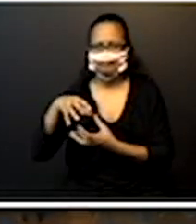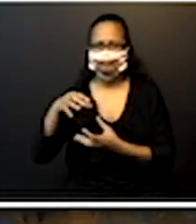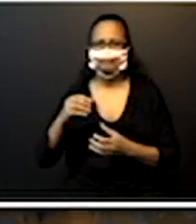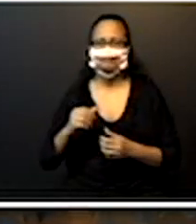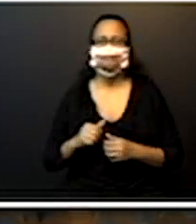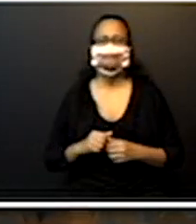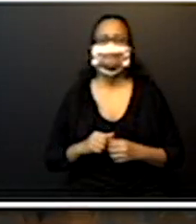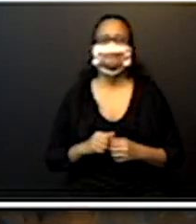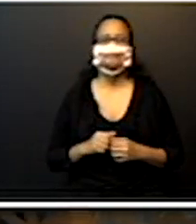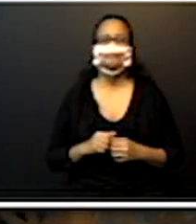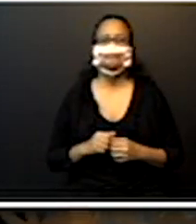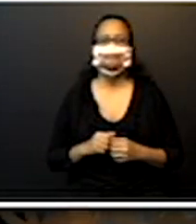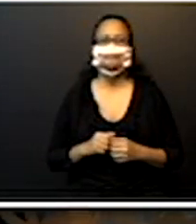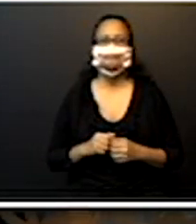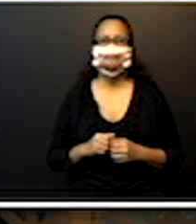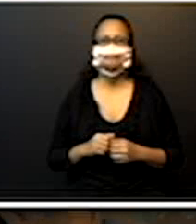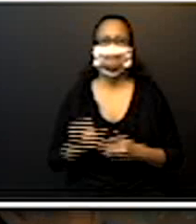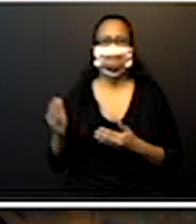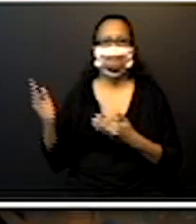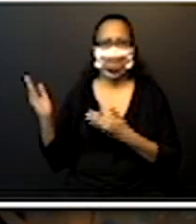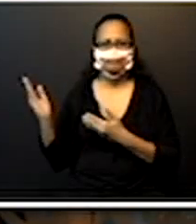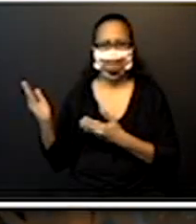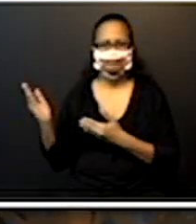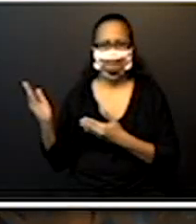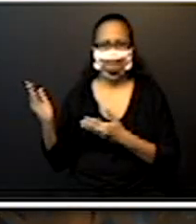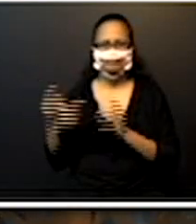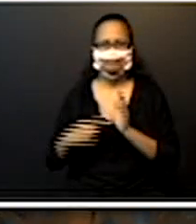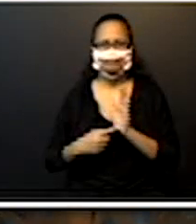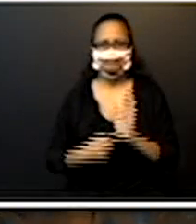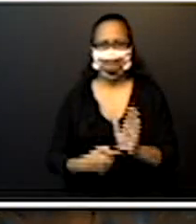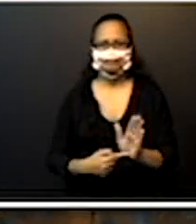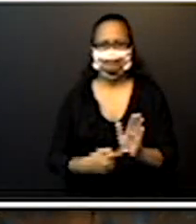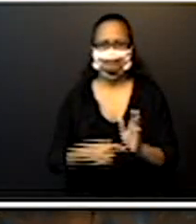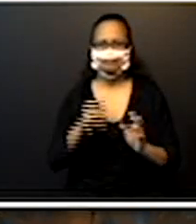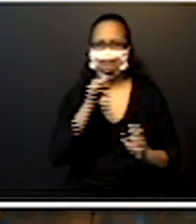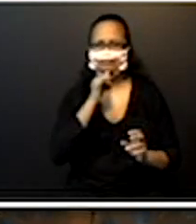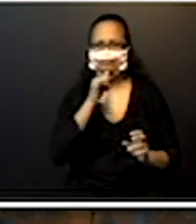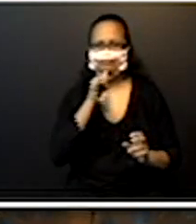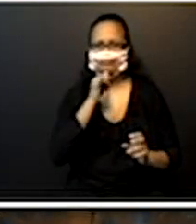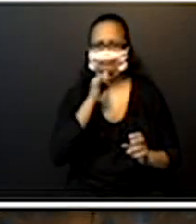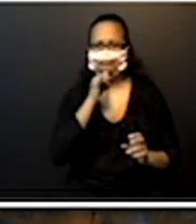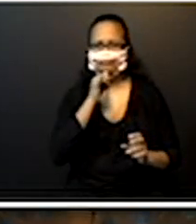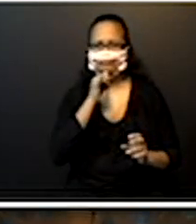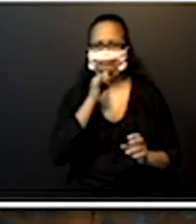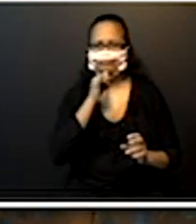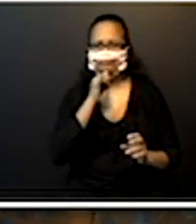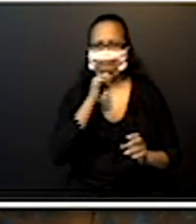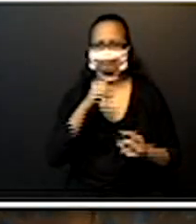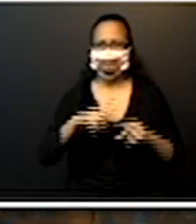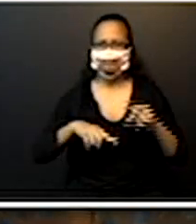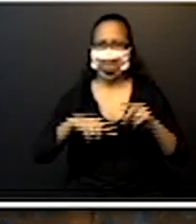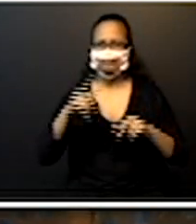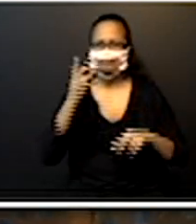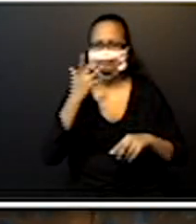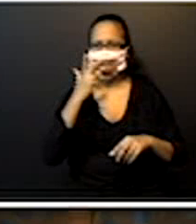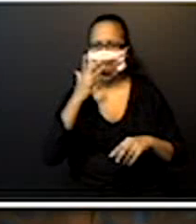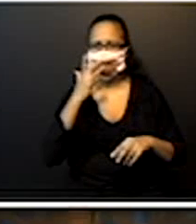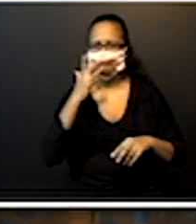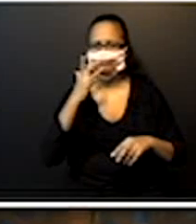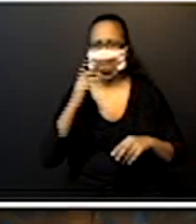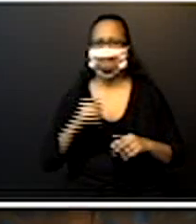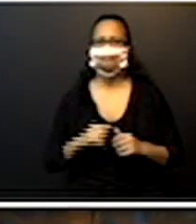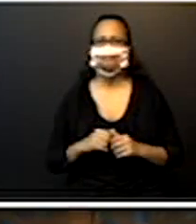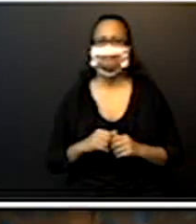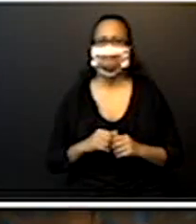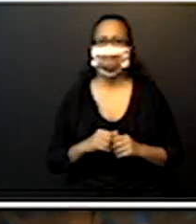Ali no nosso slide, eles estão dando bastante exemplos. Além do material dourado, nós também indicamos o